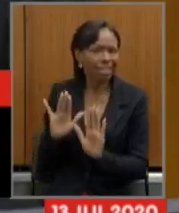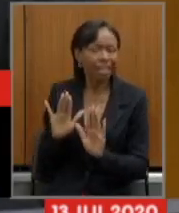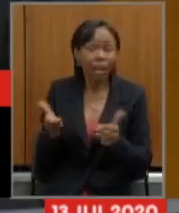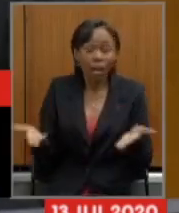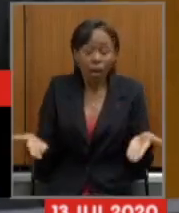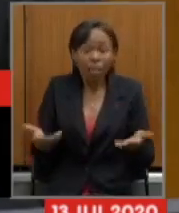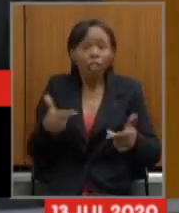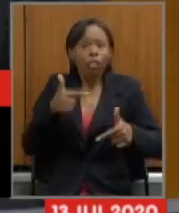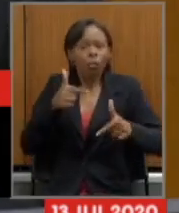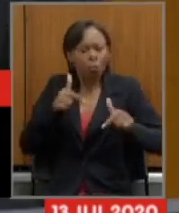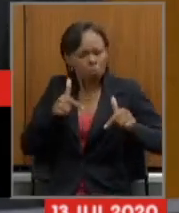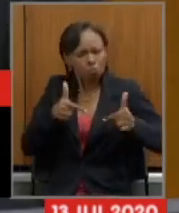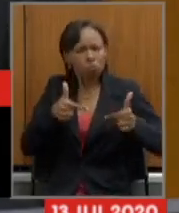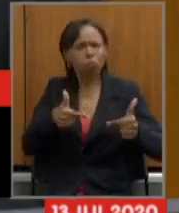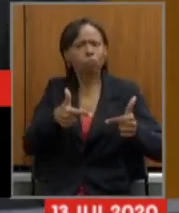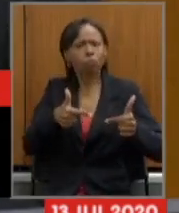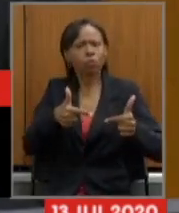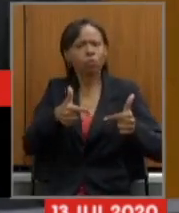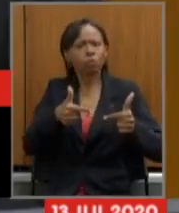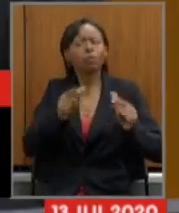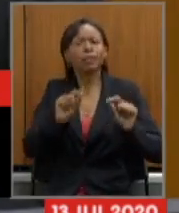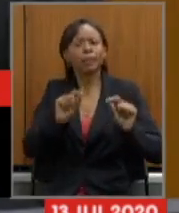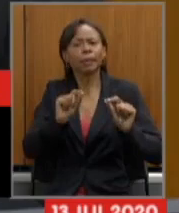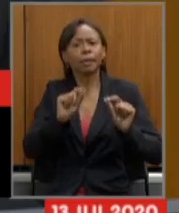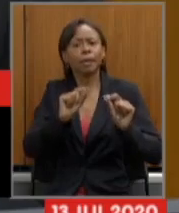para o aumento da receita.